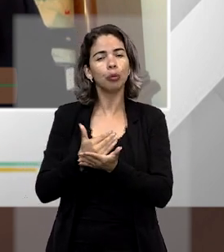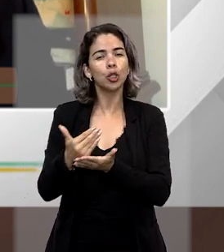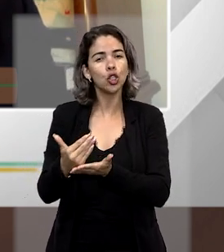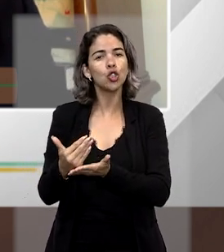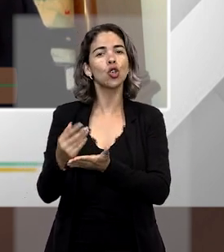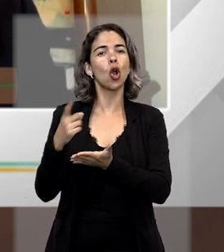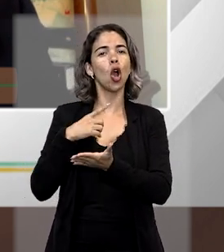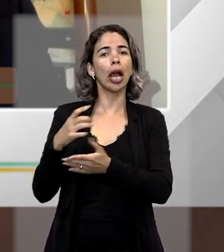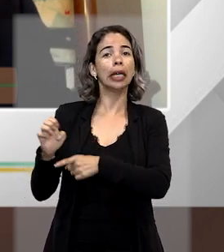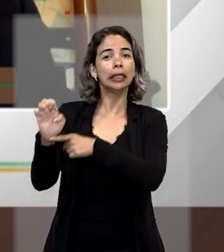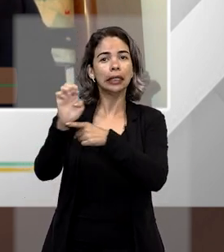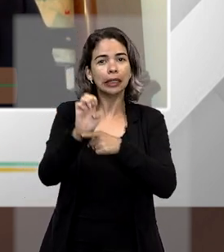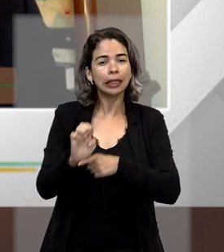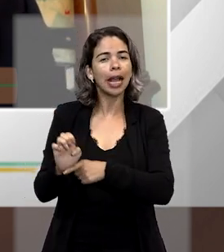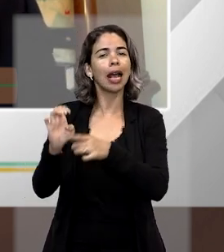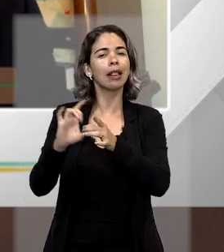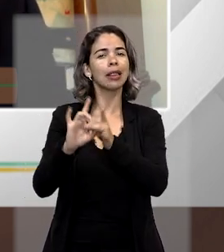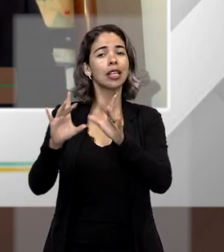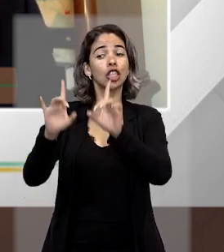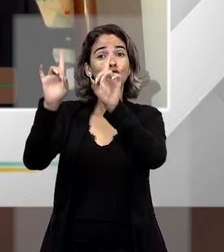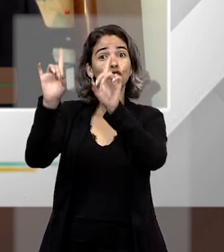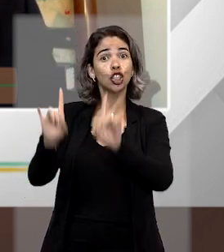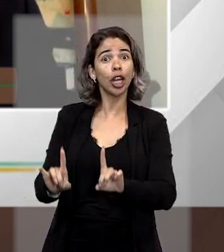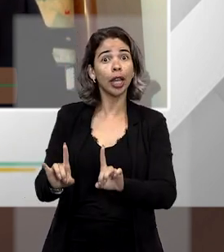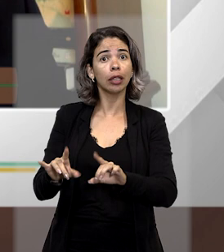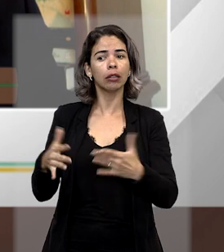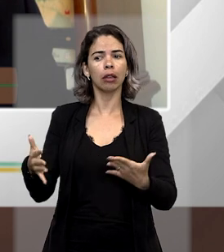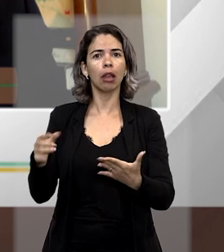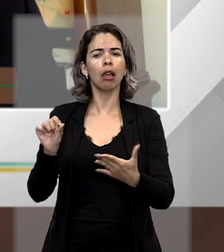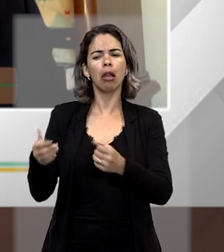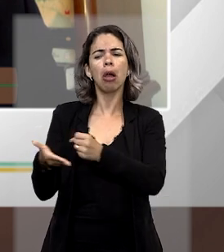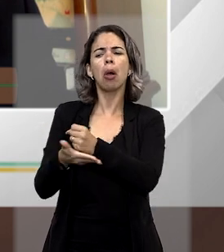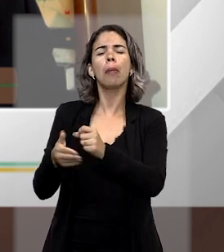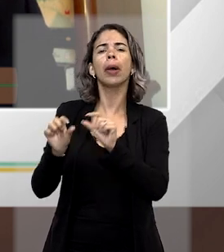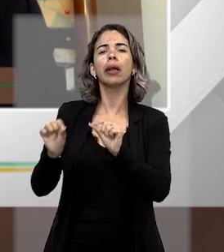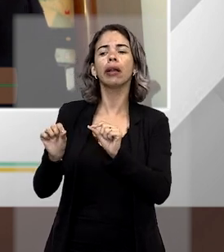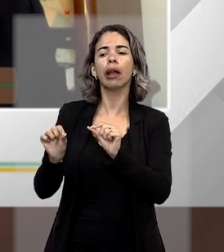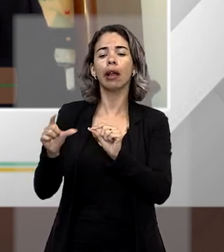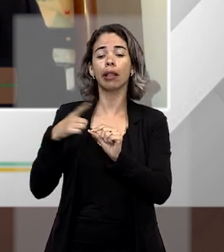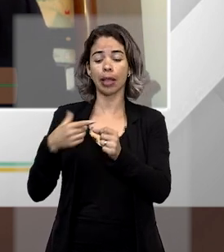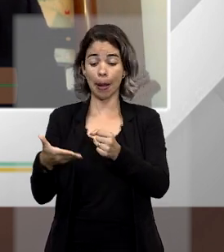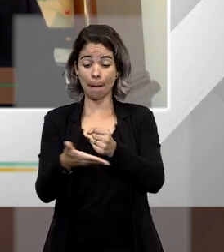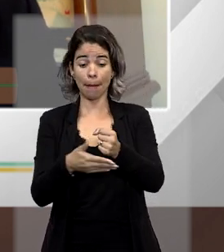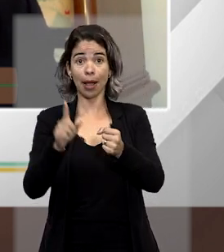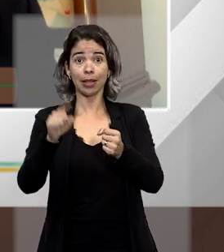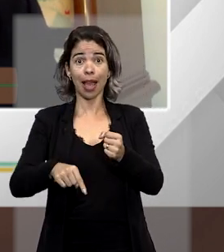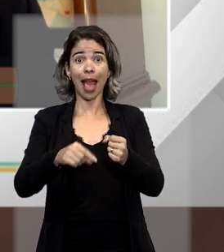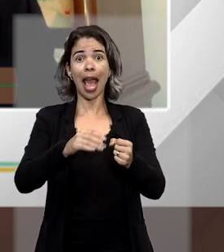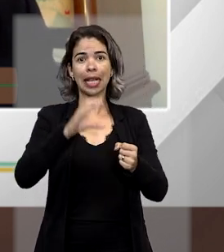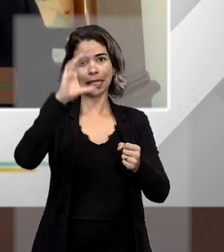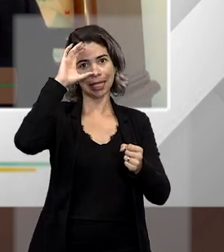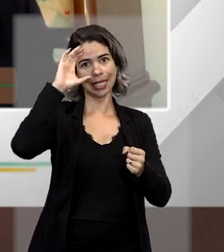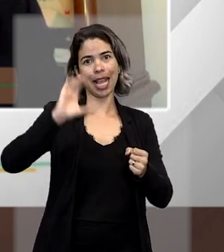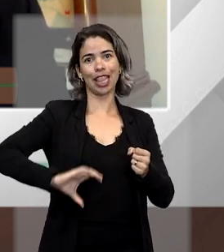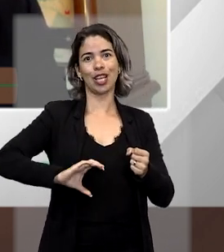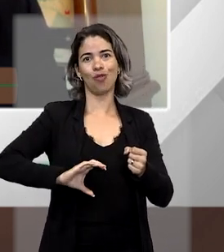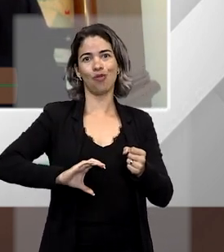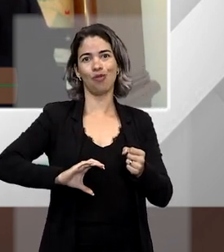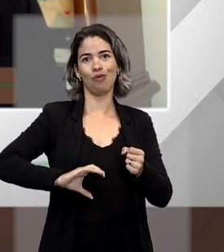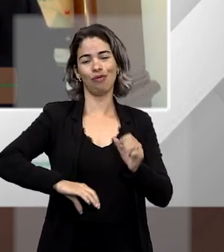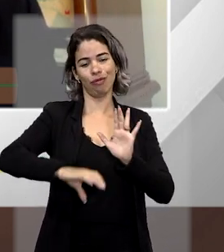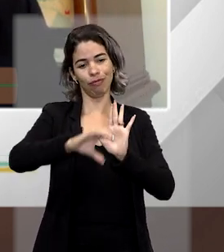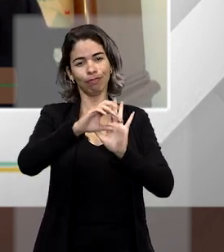democrático de Direito. É aquele em que o poder do Estado se funda no cidadão. E que as regras